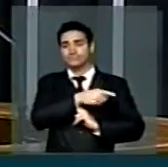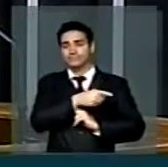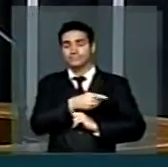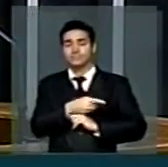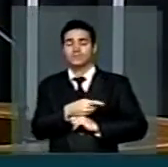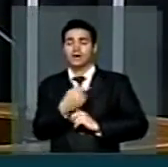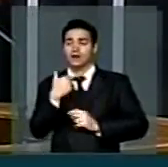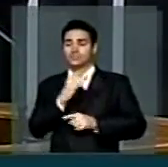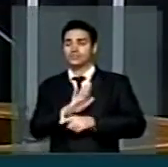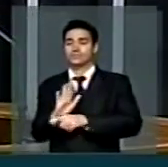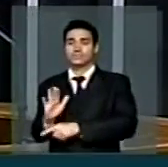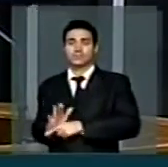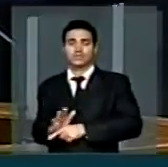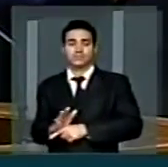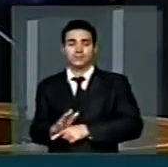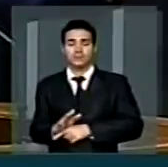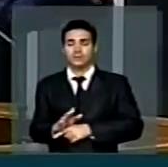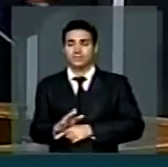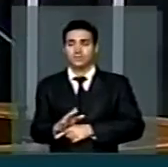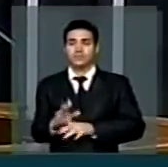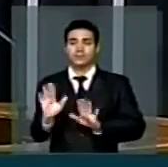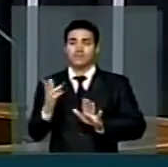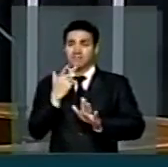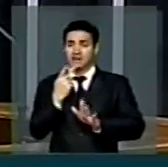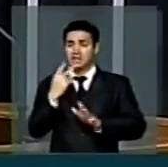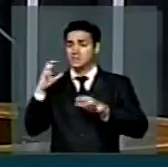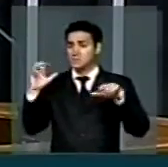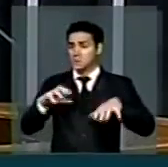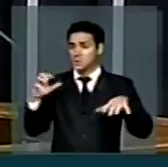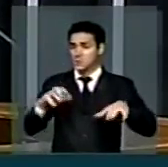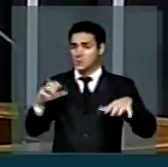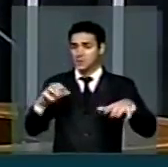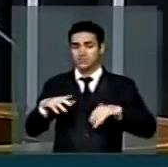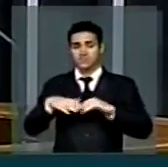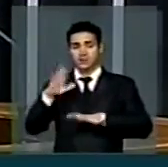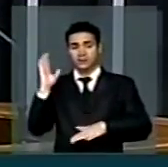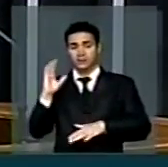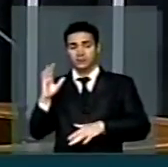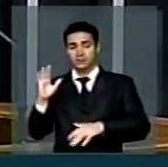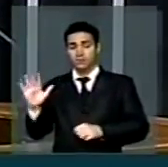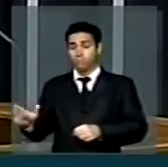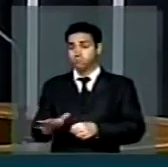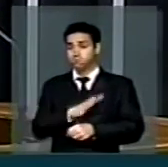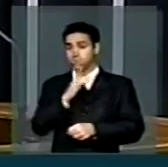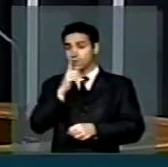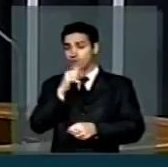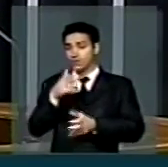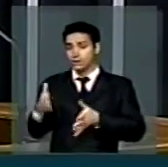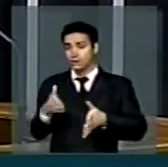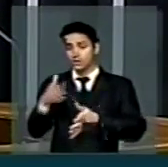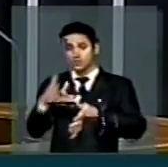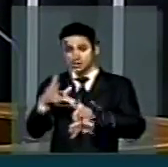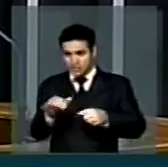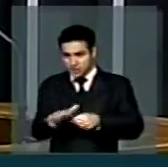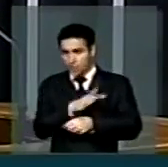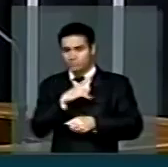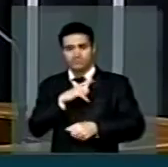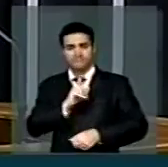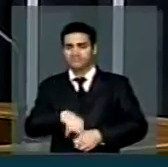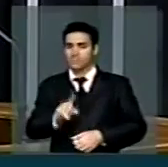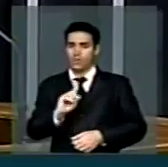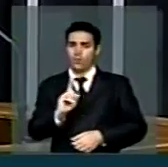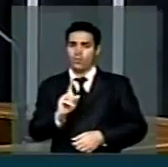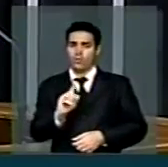do Pajéu. Eu falo um discurso aí dizendo que choveu demais aqui. Eu digo, encheu o açude, nem o fundo do açude deixeu.